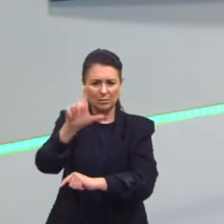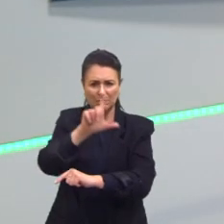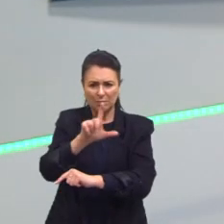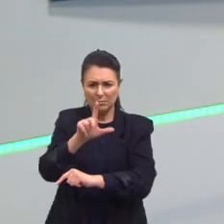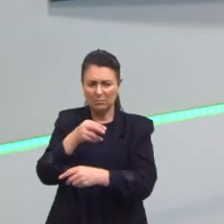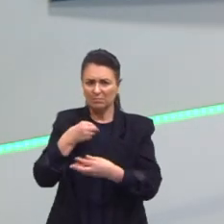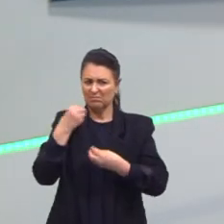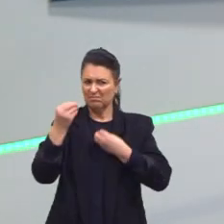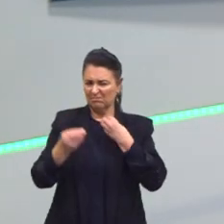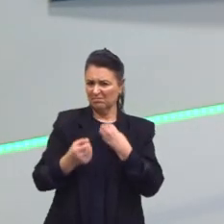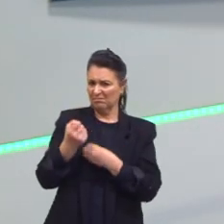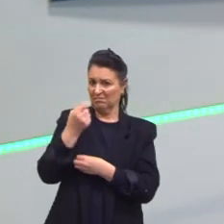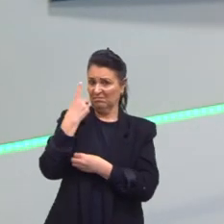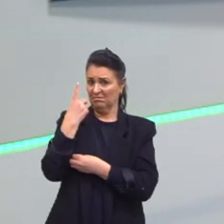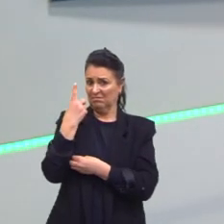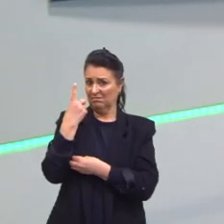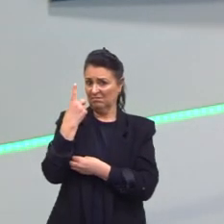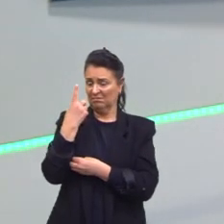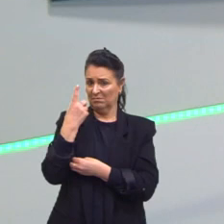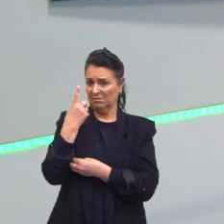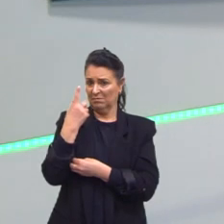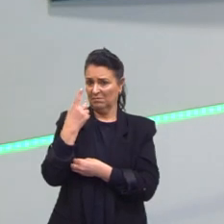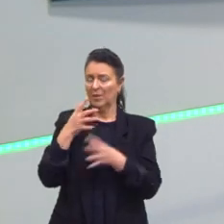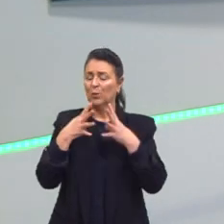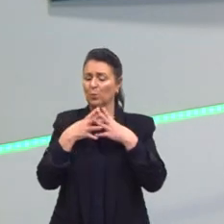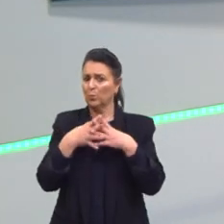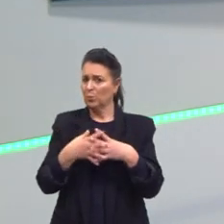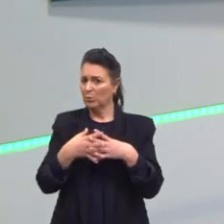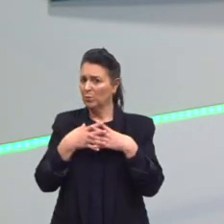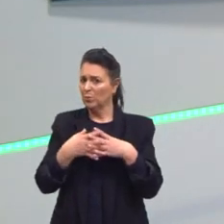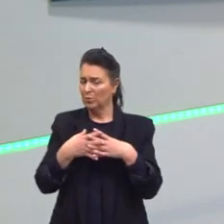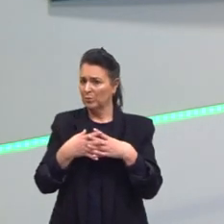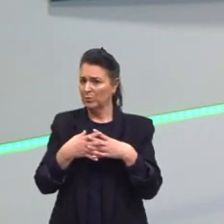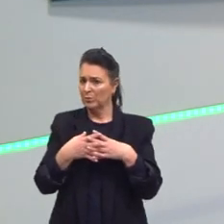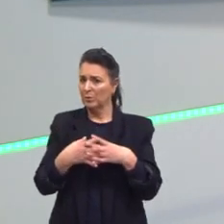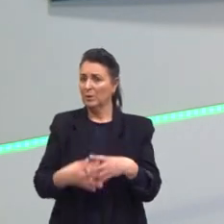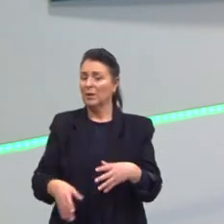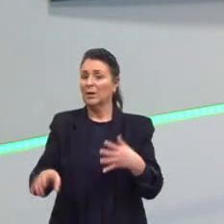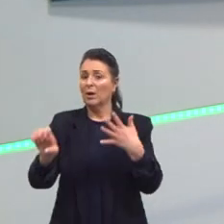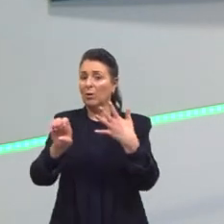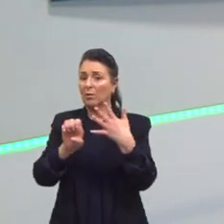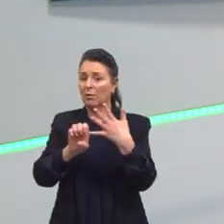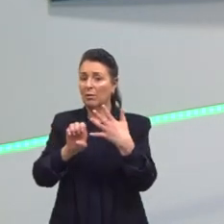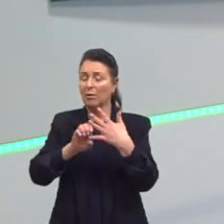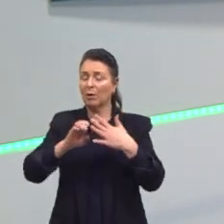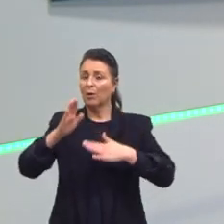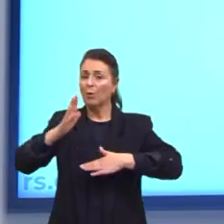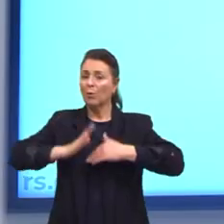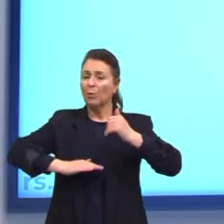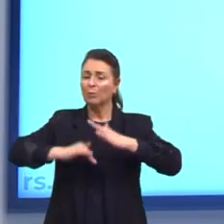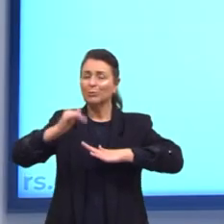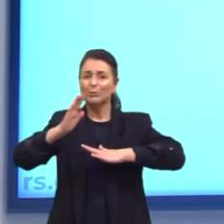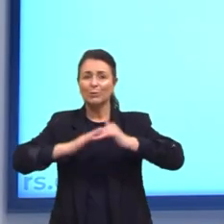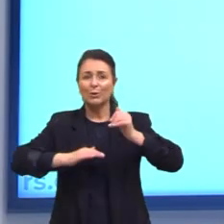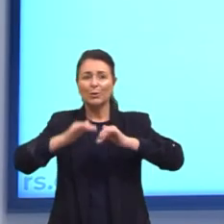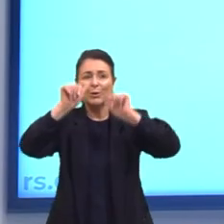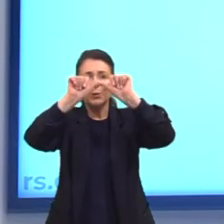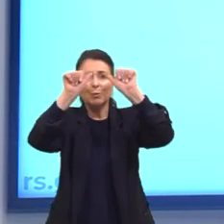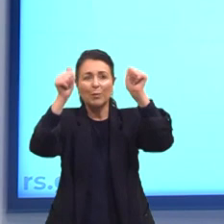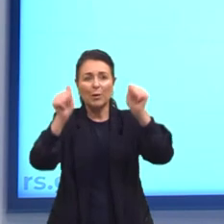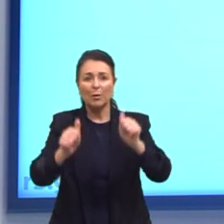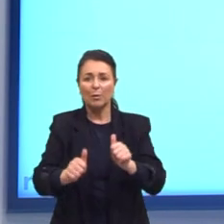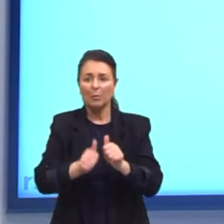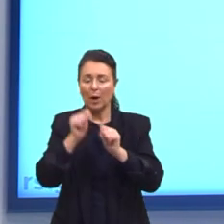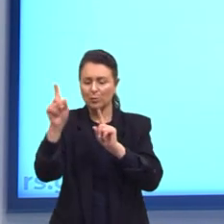ambiental? Confuso isso daí. Ou letra E. Construir uma imagem positiva do